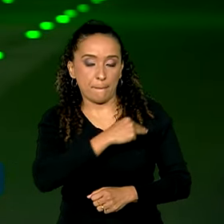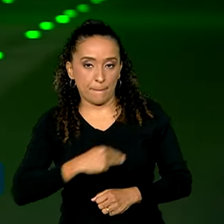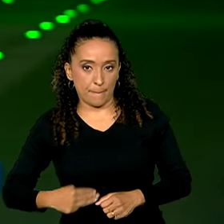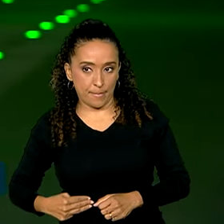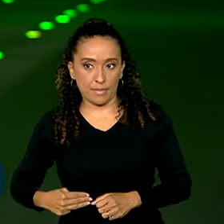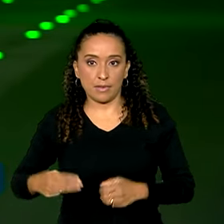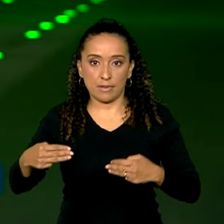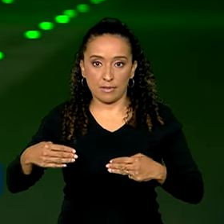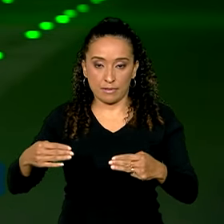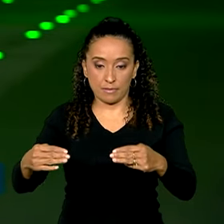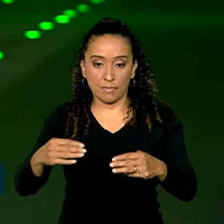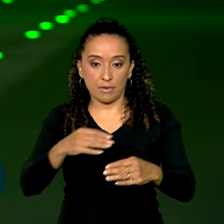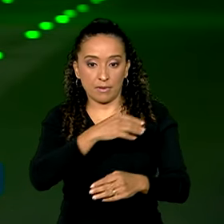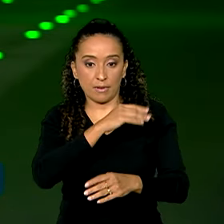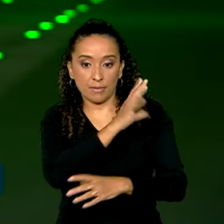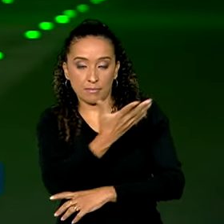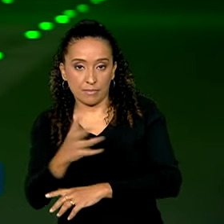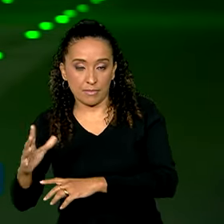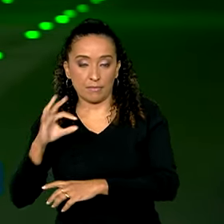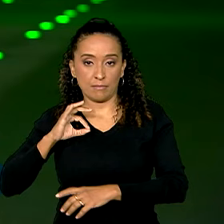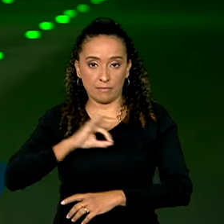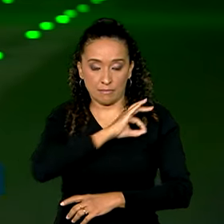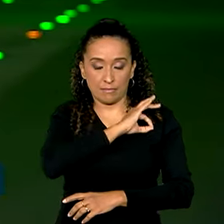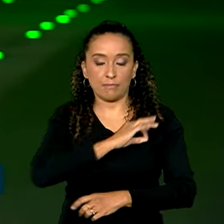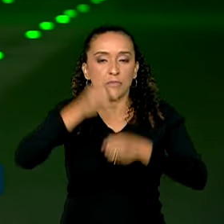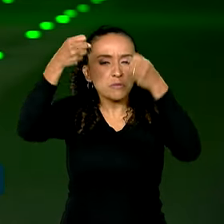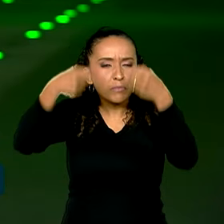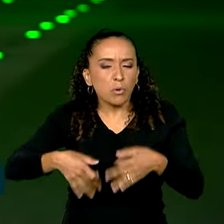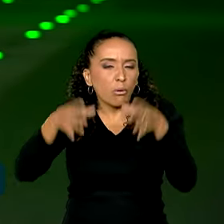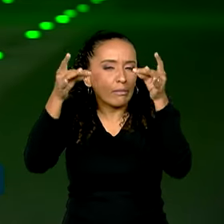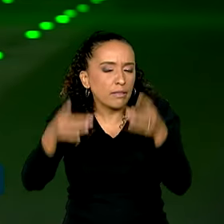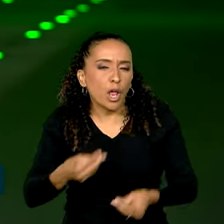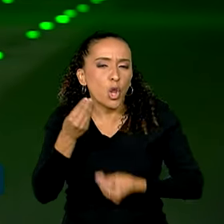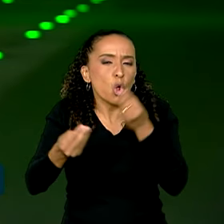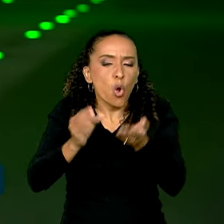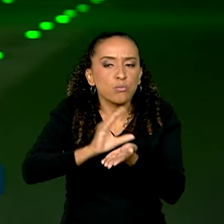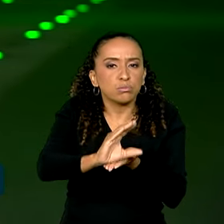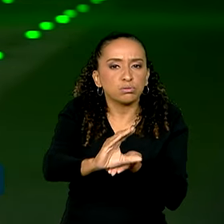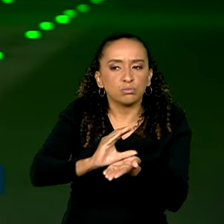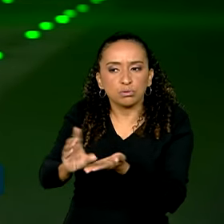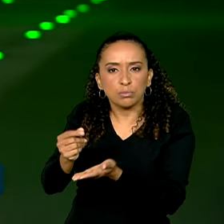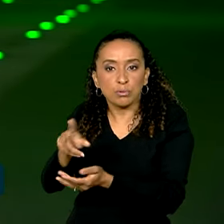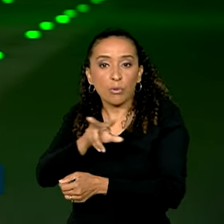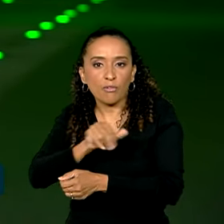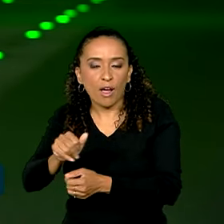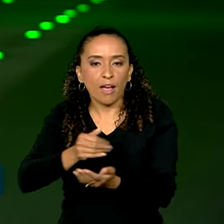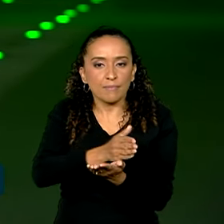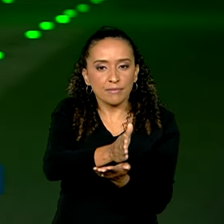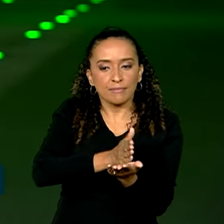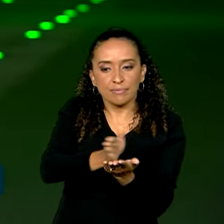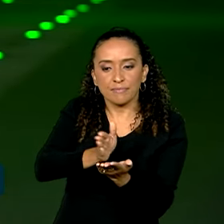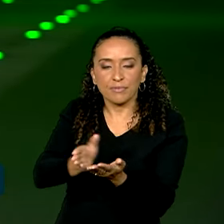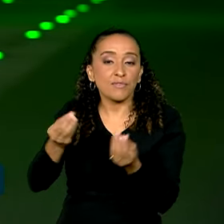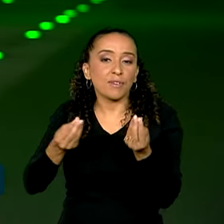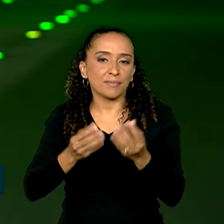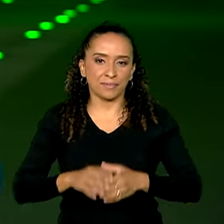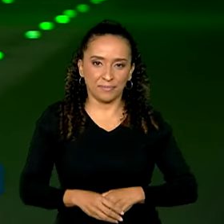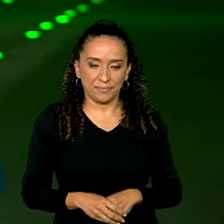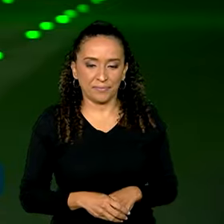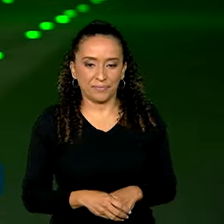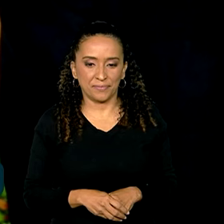Ambiente e Mudança do Clima, Marina Silva, detalhou um pouco mais sobre como esses recursos serão distribuídos. Vamos assistir.